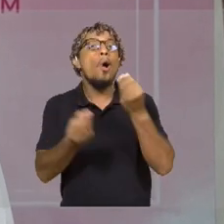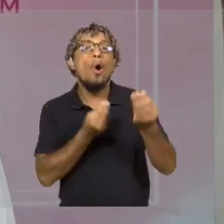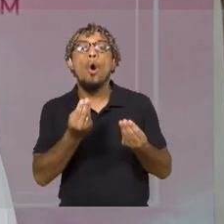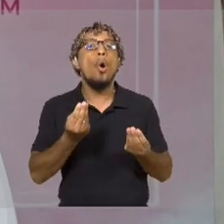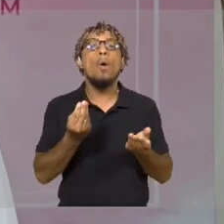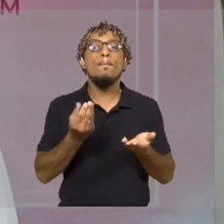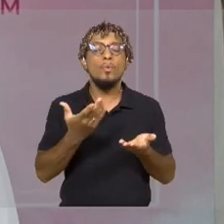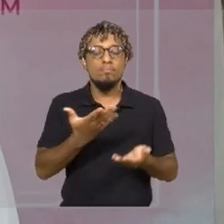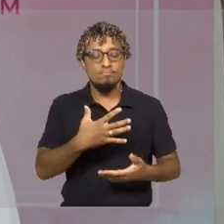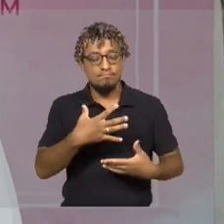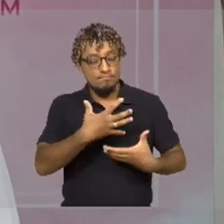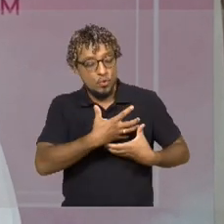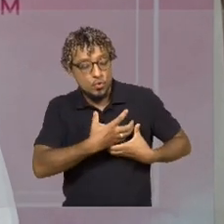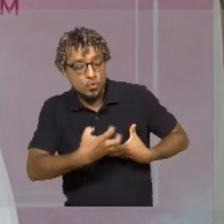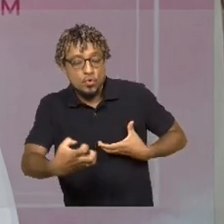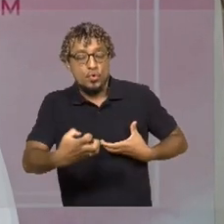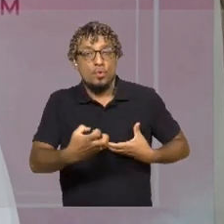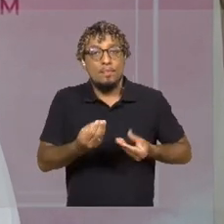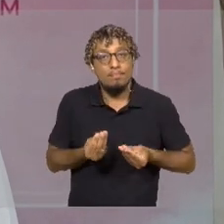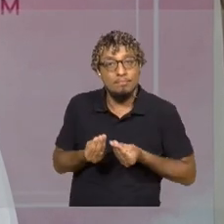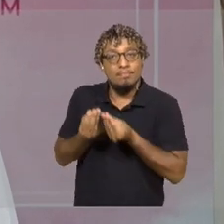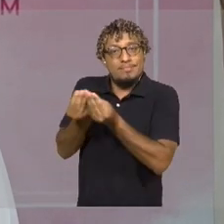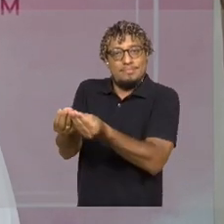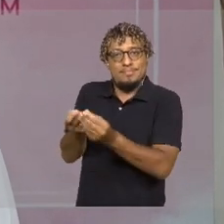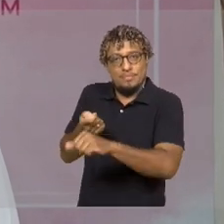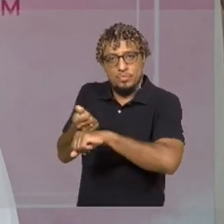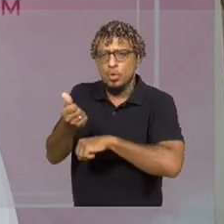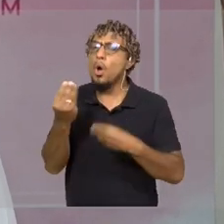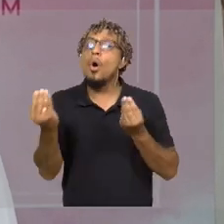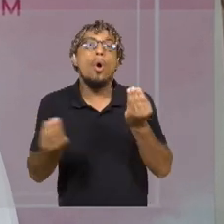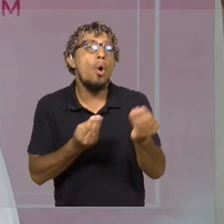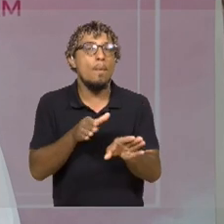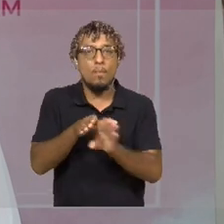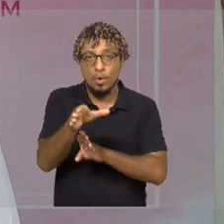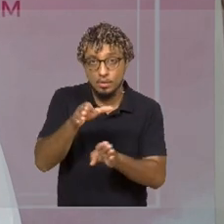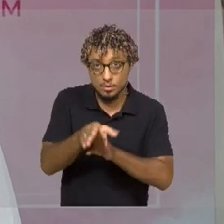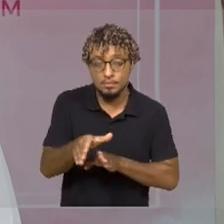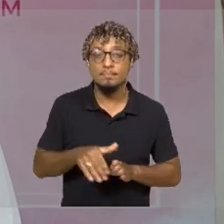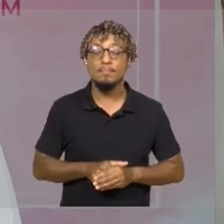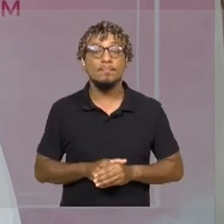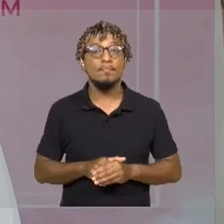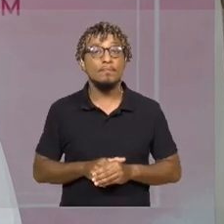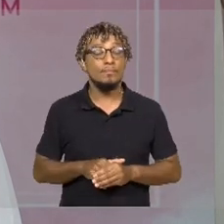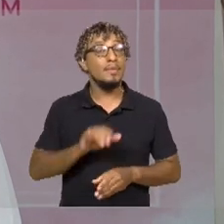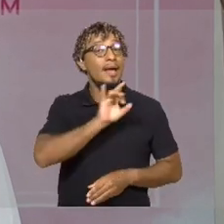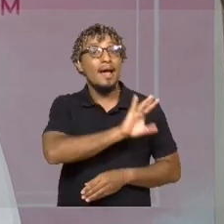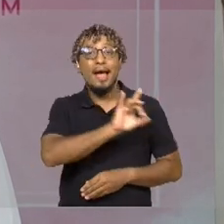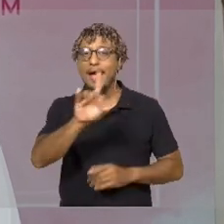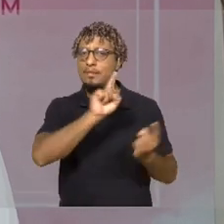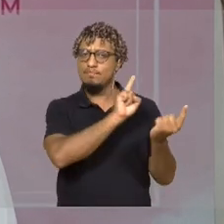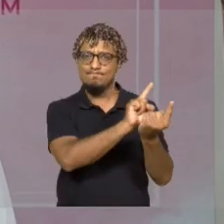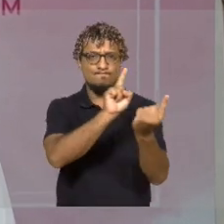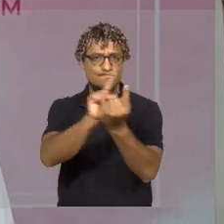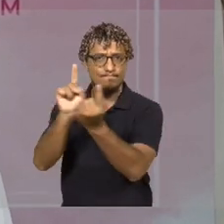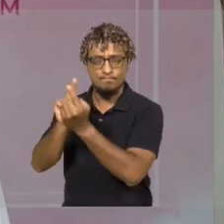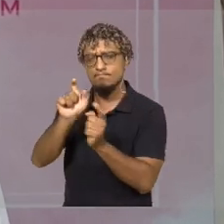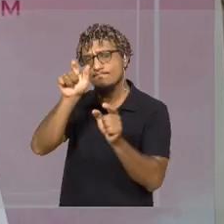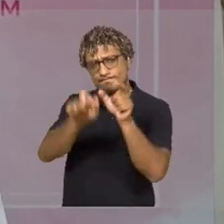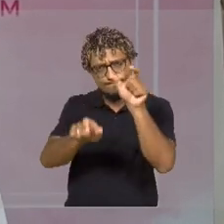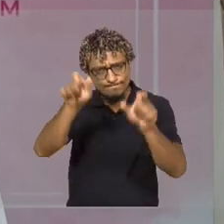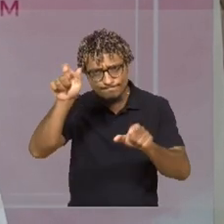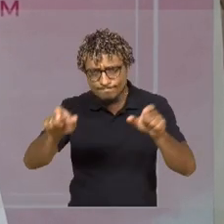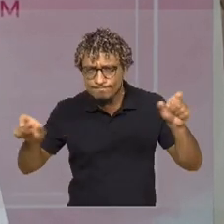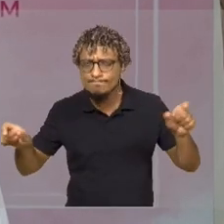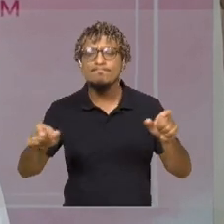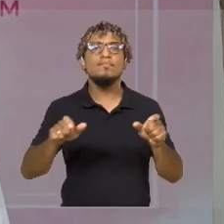quando elas se determinam a doar. Essa orientação é feita individualmente, pessoa a pessoa,